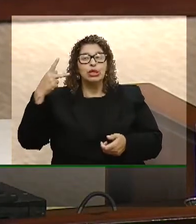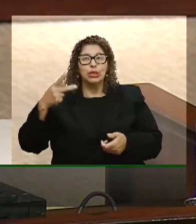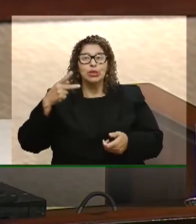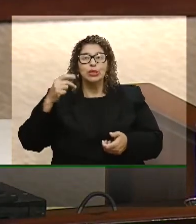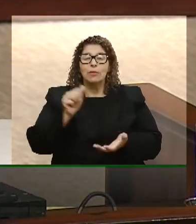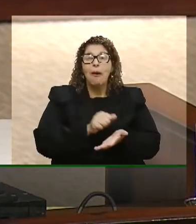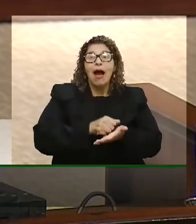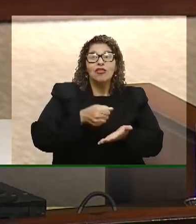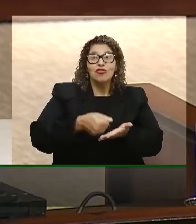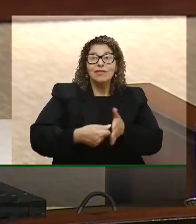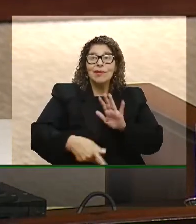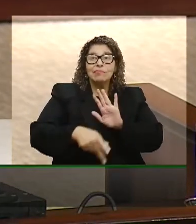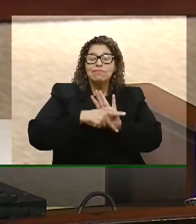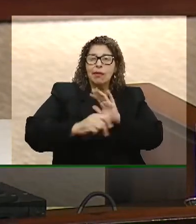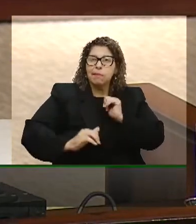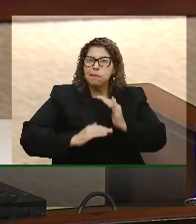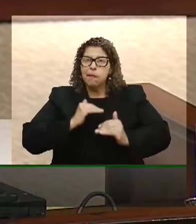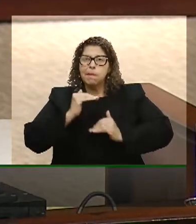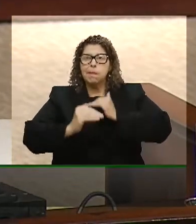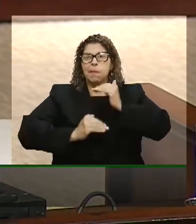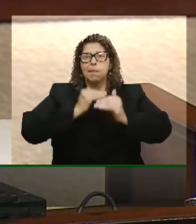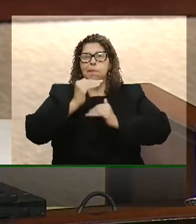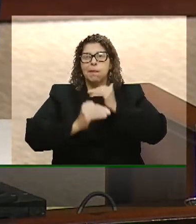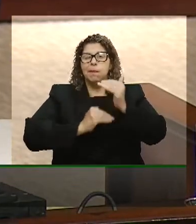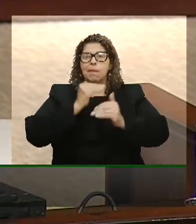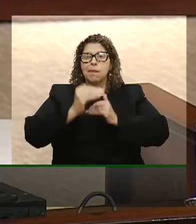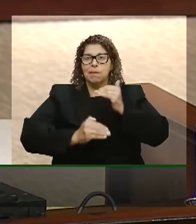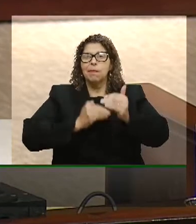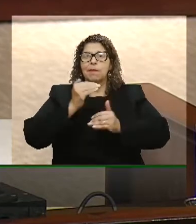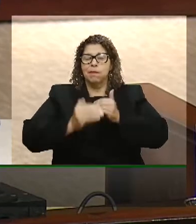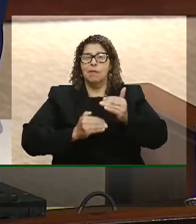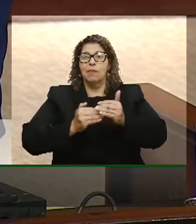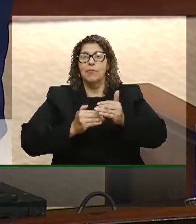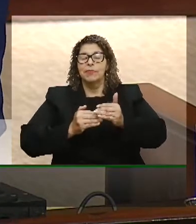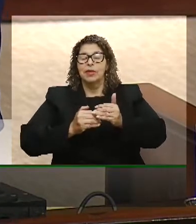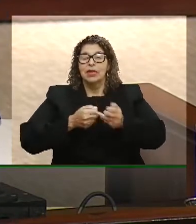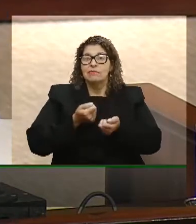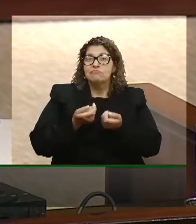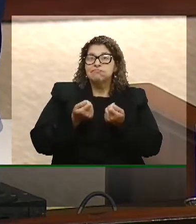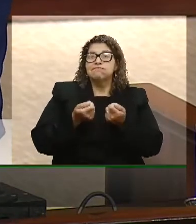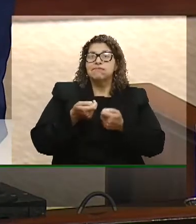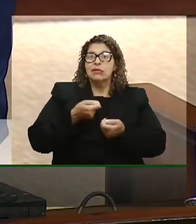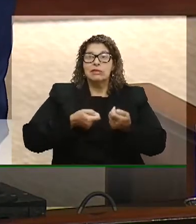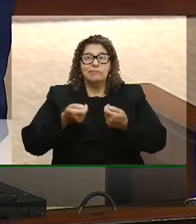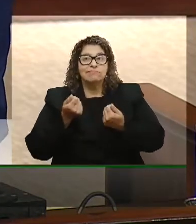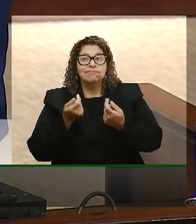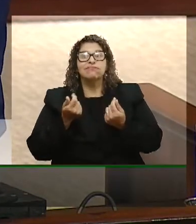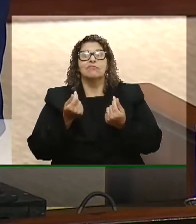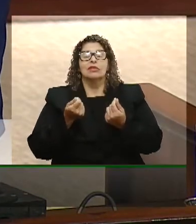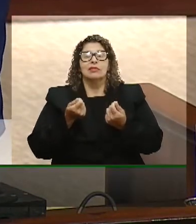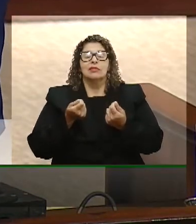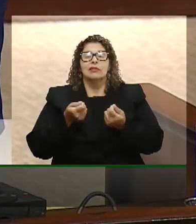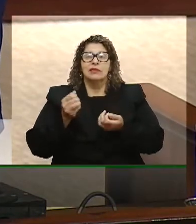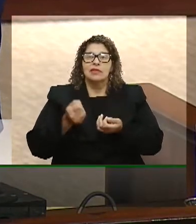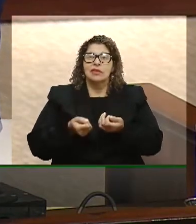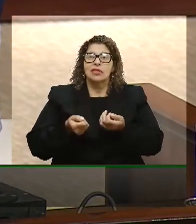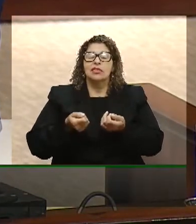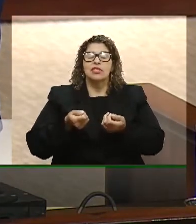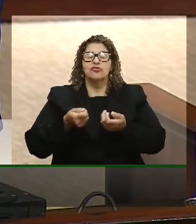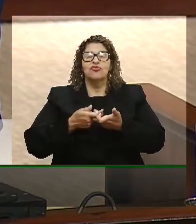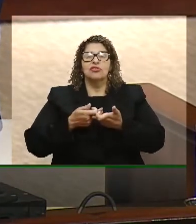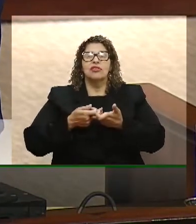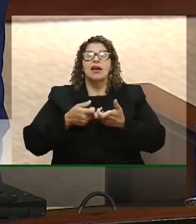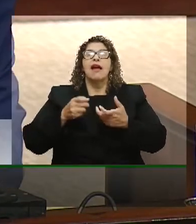desenvolvimento que possa efetivamente aumentar a geração de riqueza de emprego e de renda do nosso estado